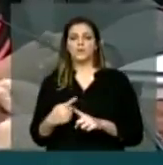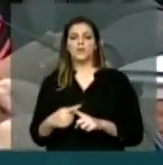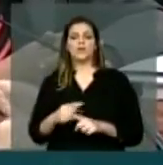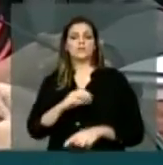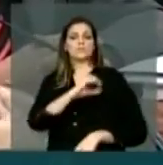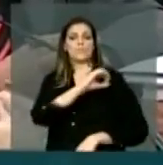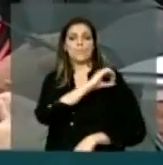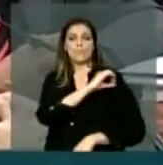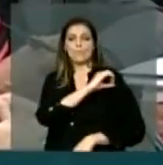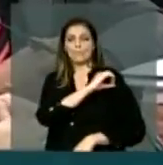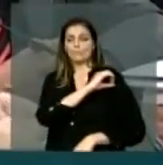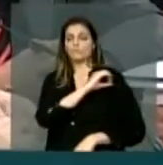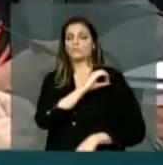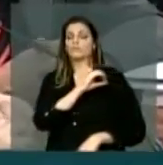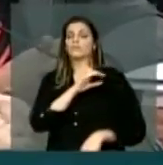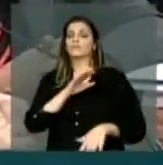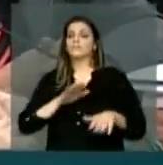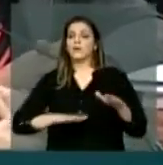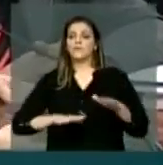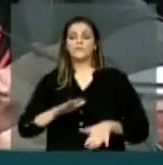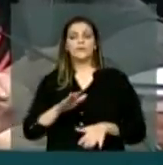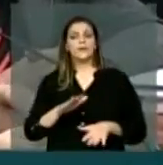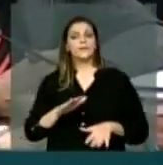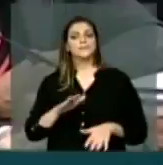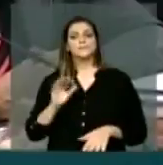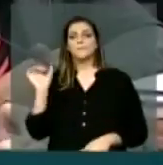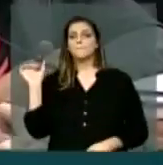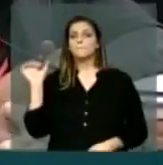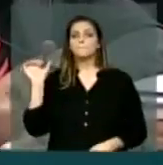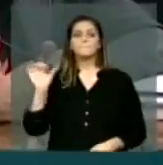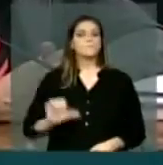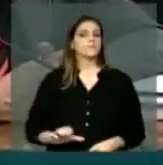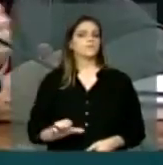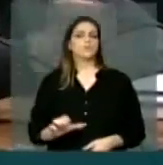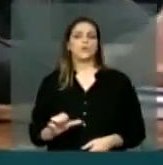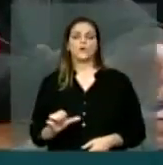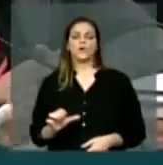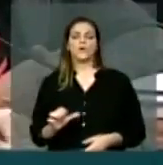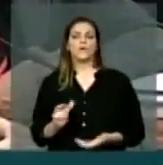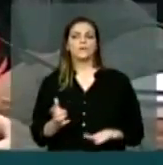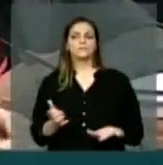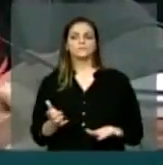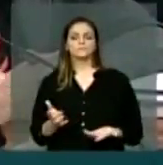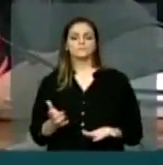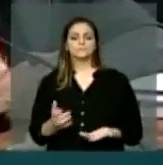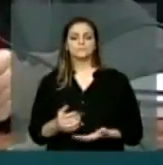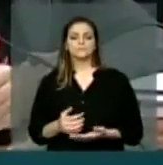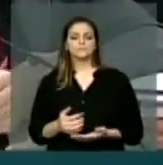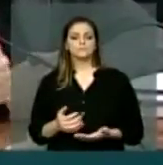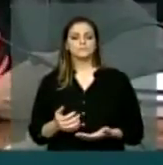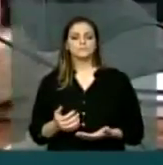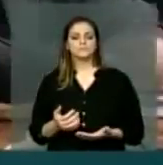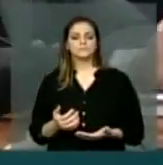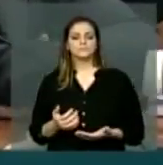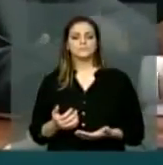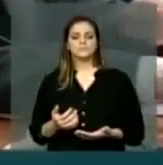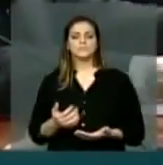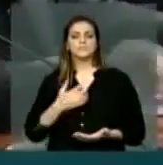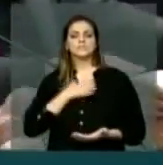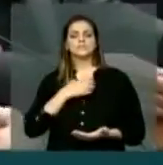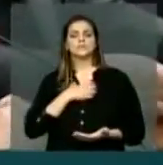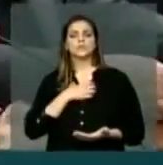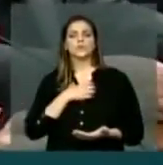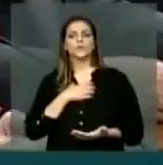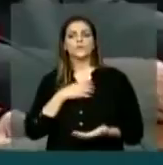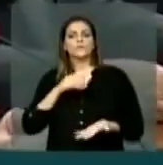talvez seja a mais injusta das nossas... é a coisa mais injusta para